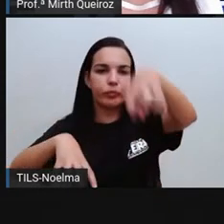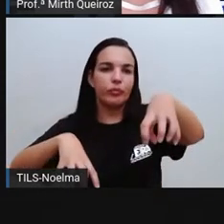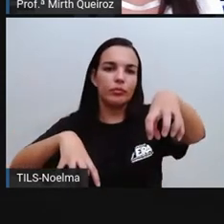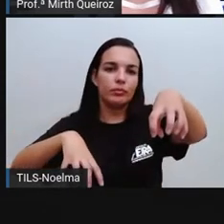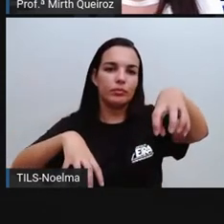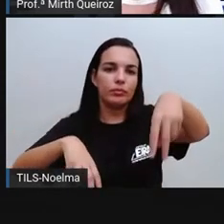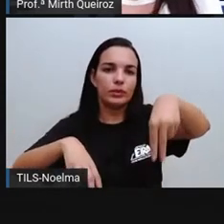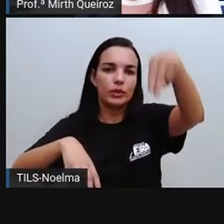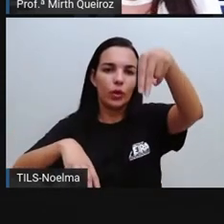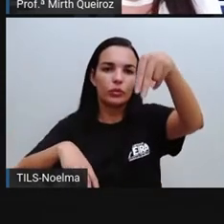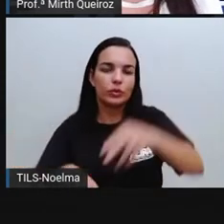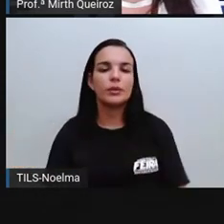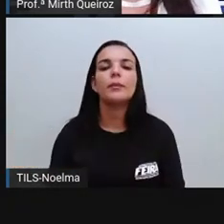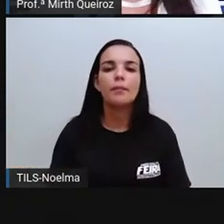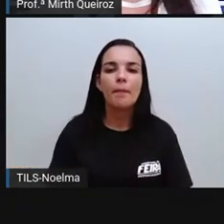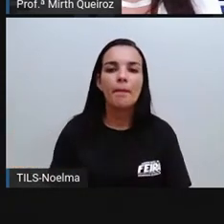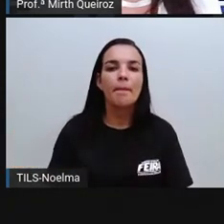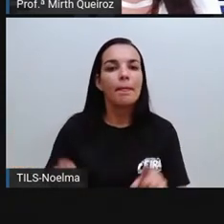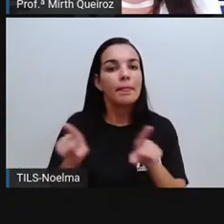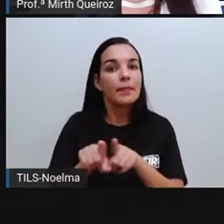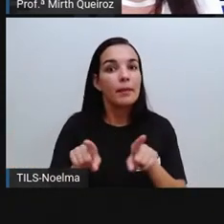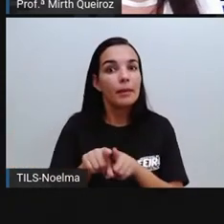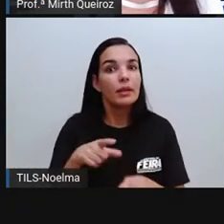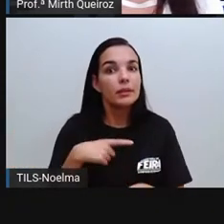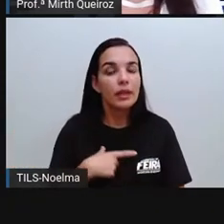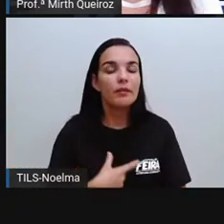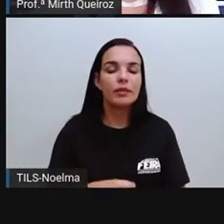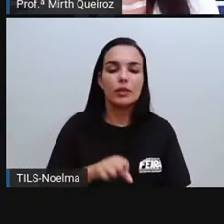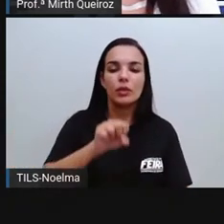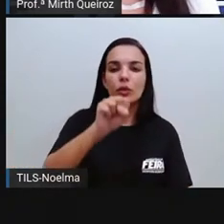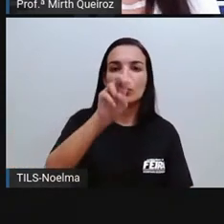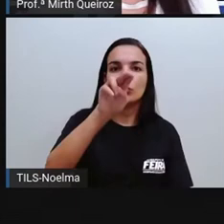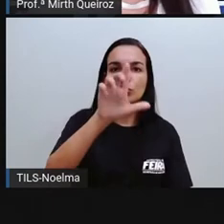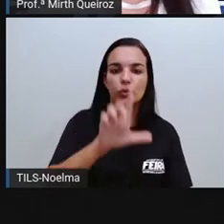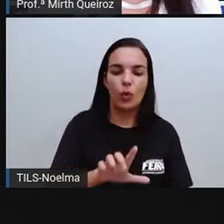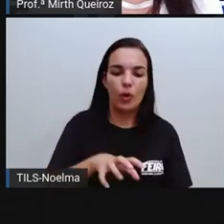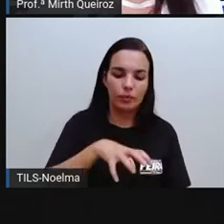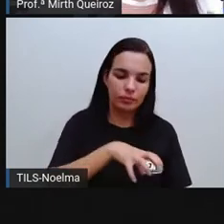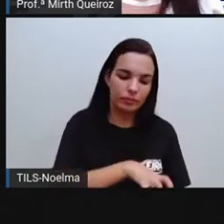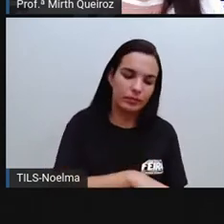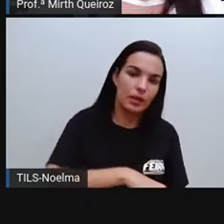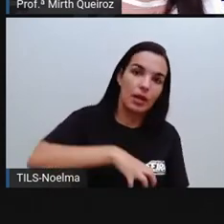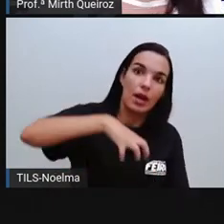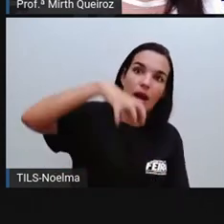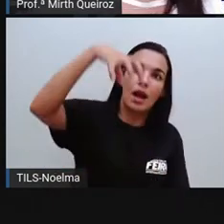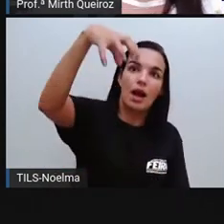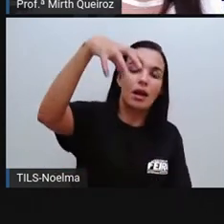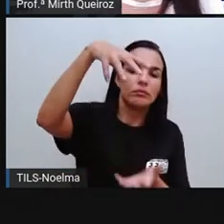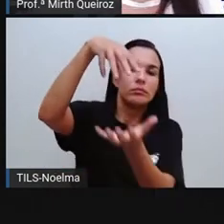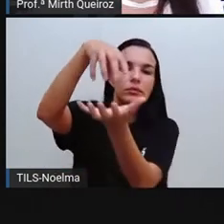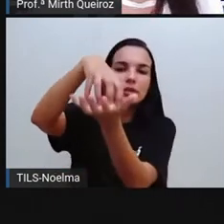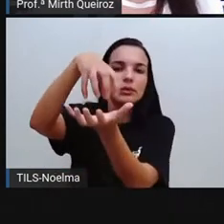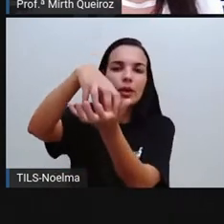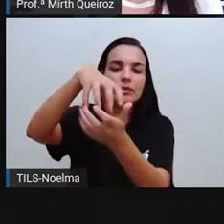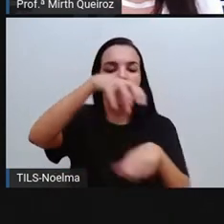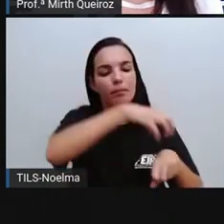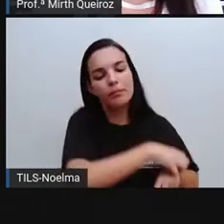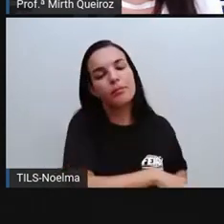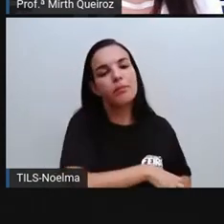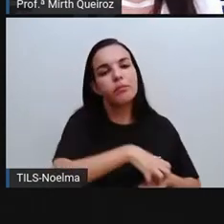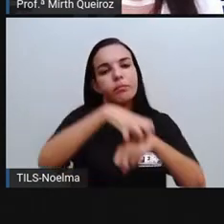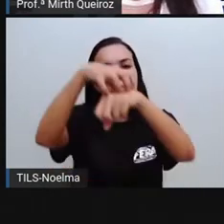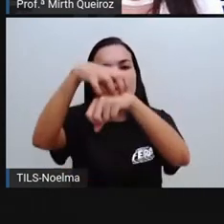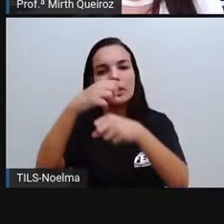região Norte. Houve também as migrações de sul para centro-oeste, que foi lá na década de 60, 70 e